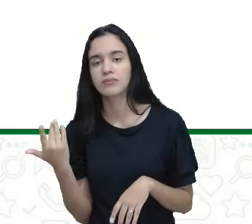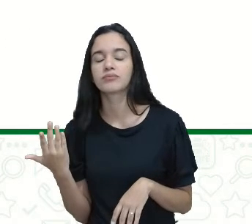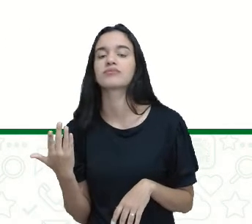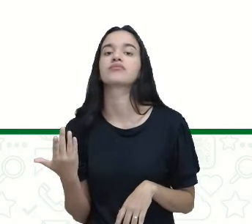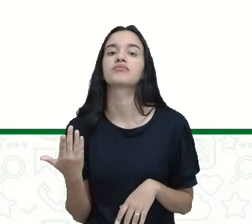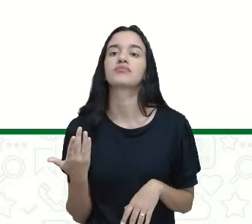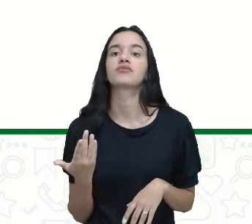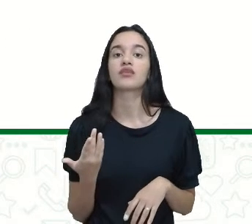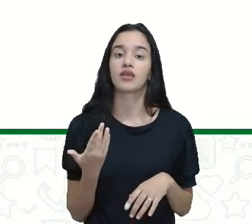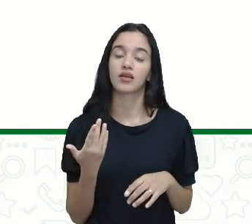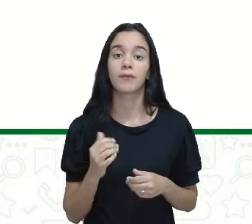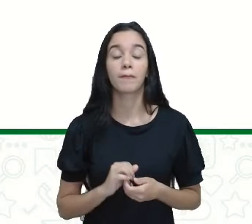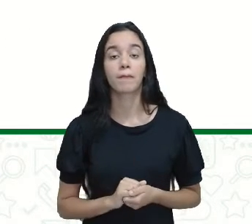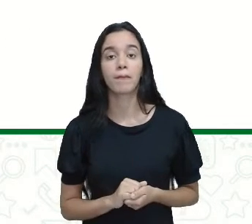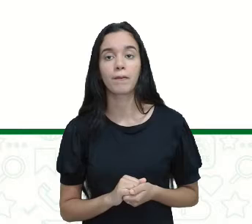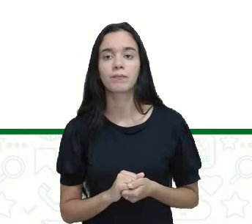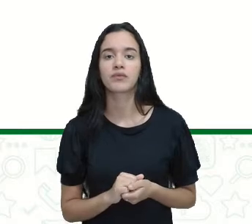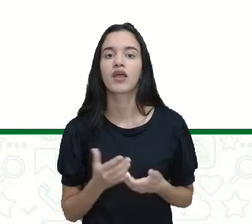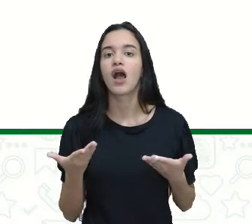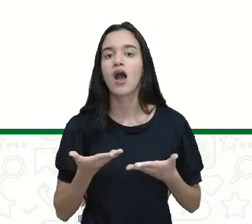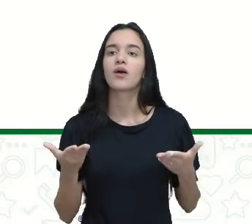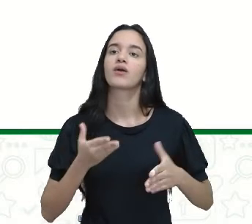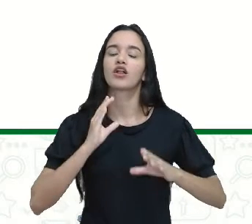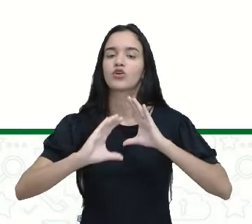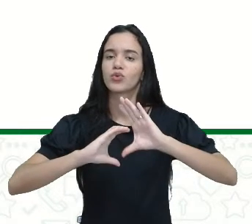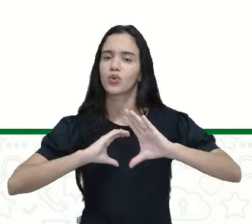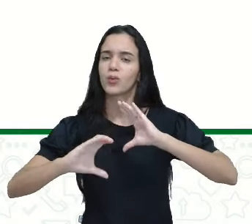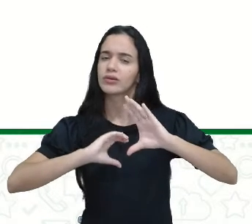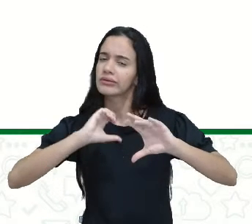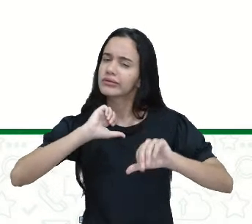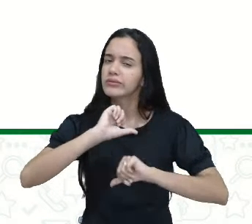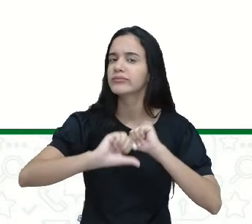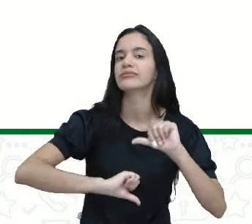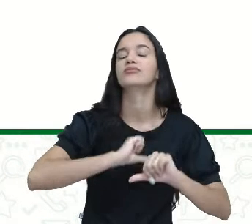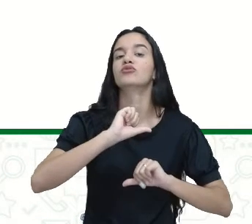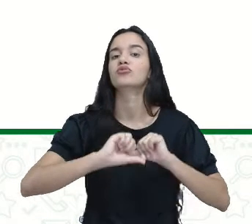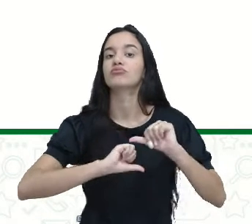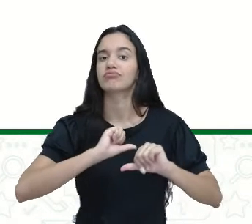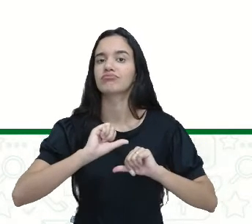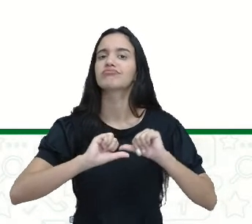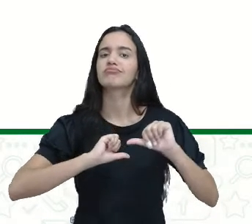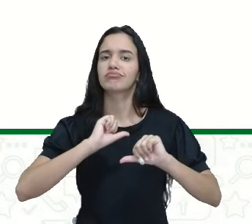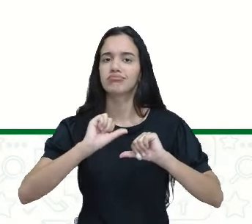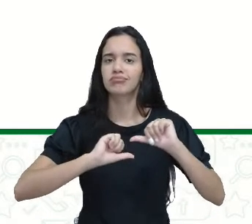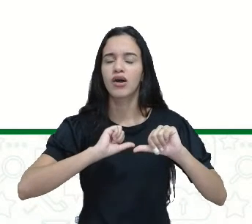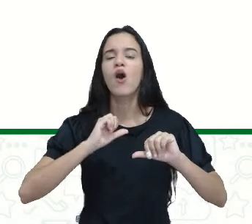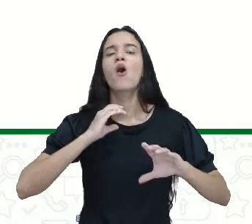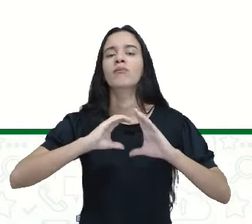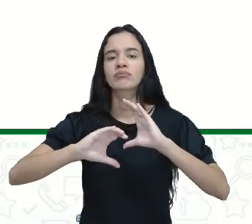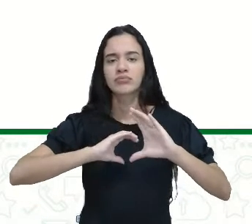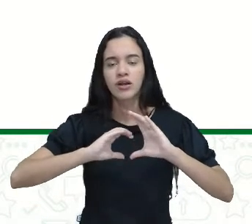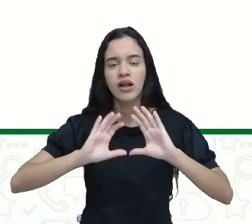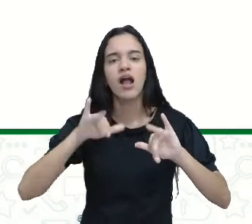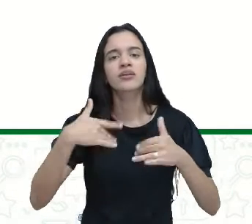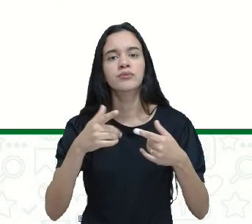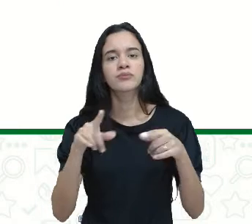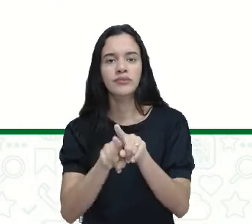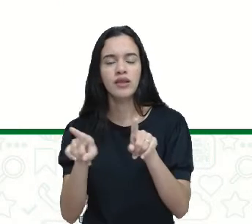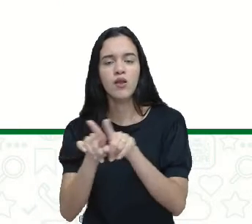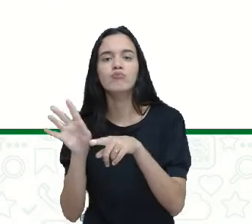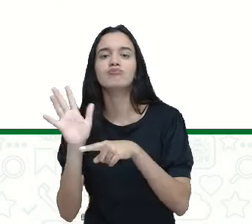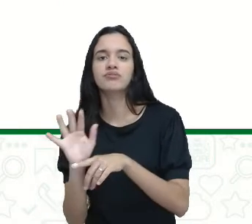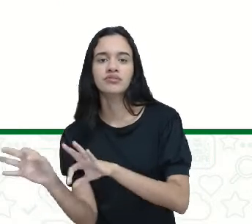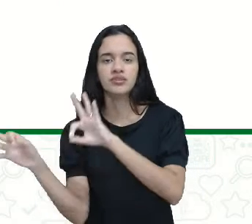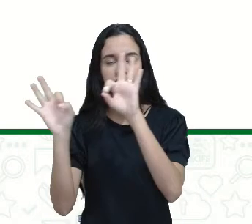Tá? Ora, a comunicação mudou. Não é? A comunicação mudou. A forma de assistir